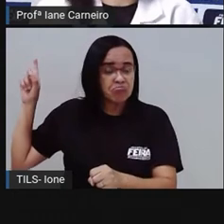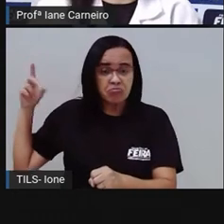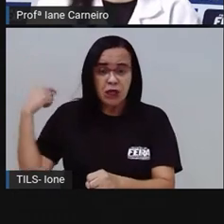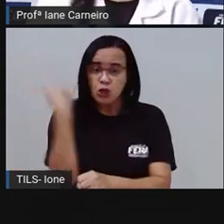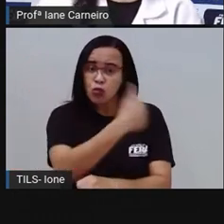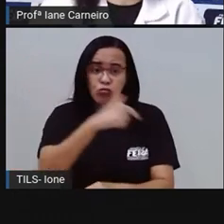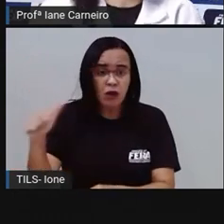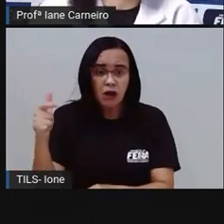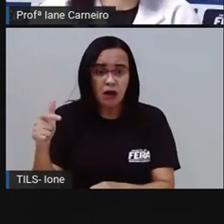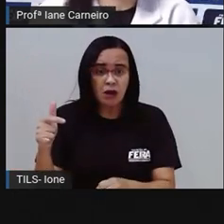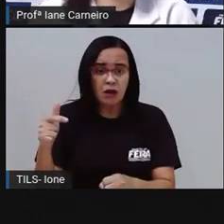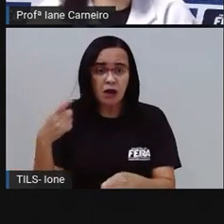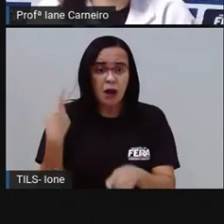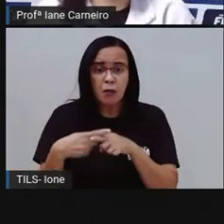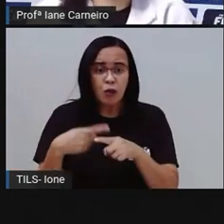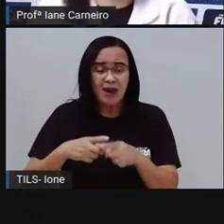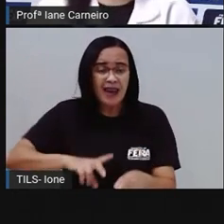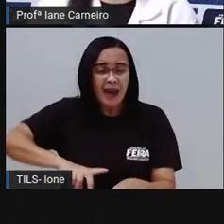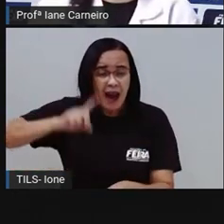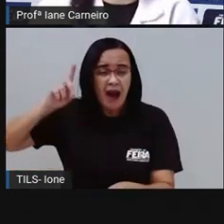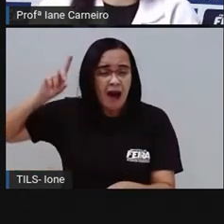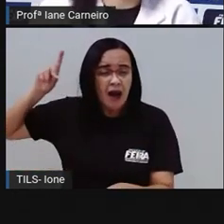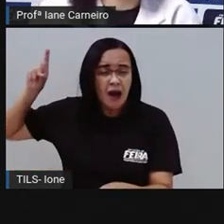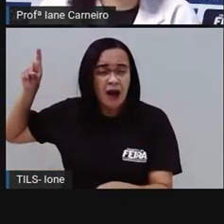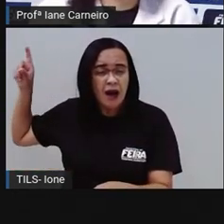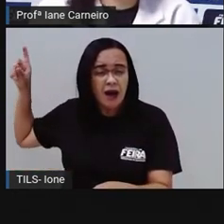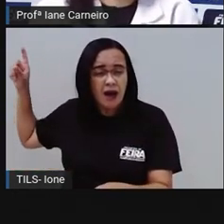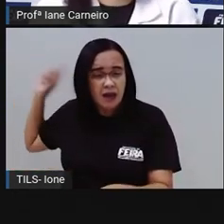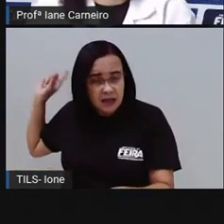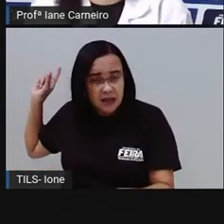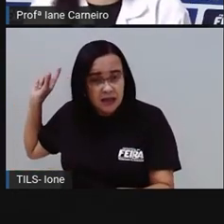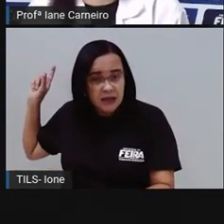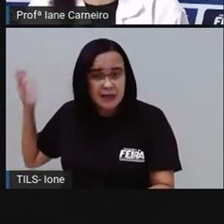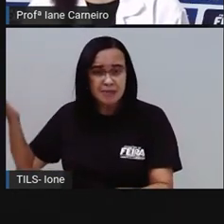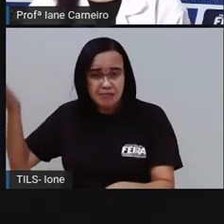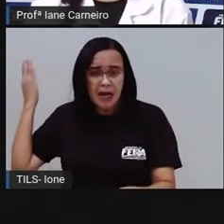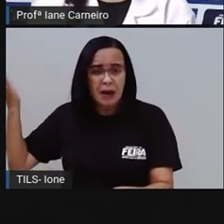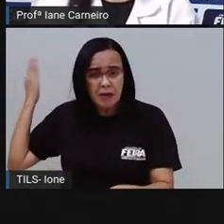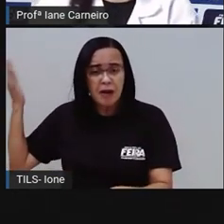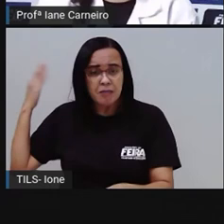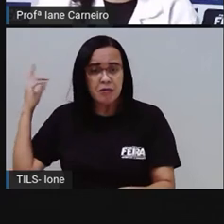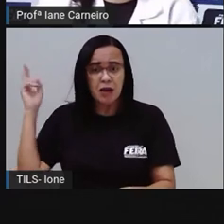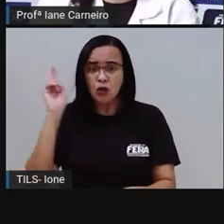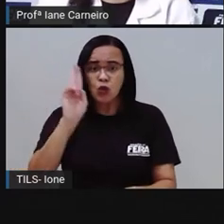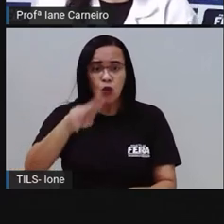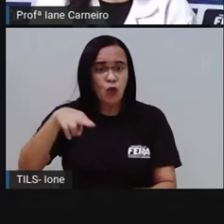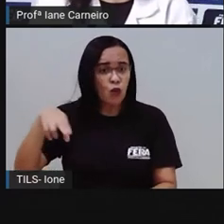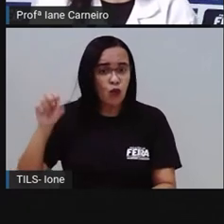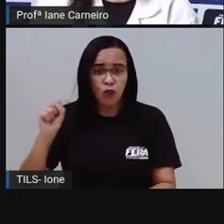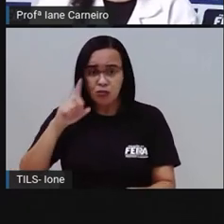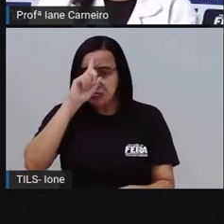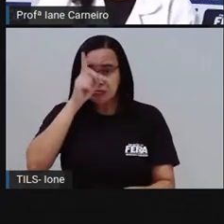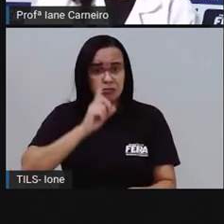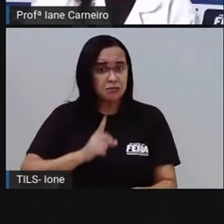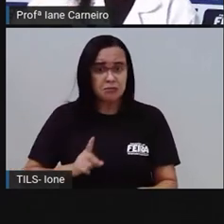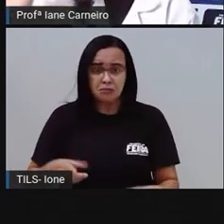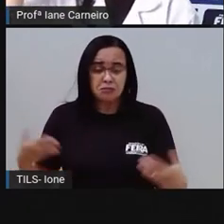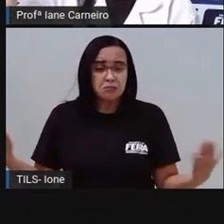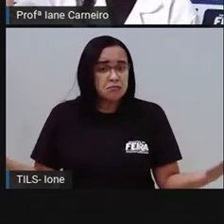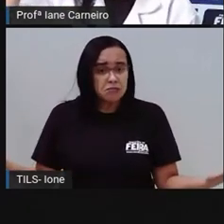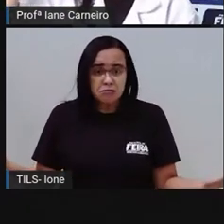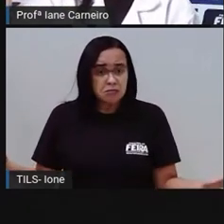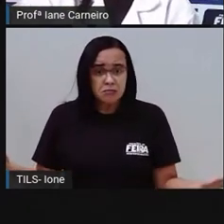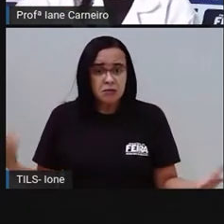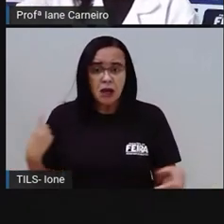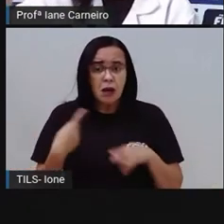É indeterminado. E o que quer dizer isso? Um tempo indeterminado. Quer dizer que a gente não sabe o quanto é